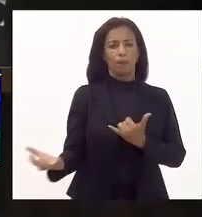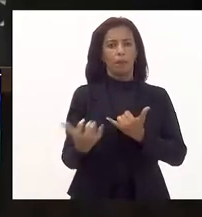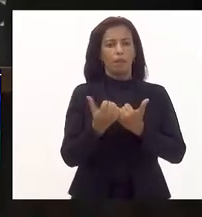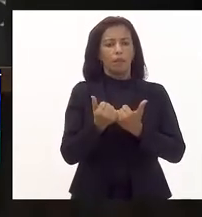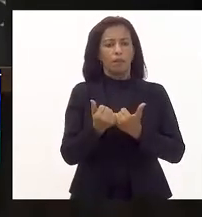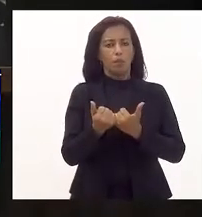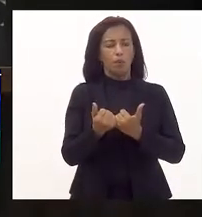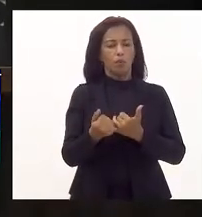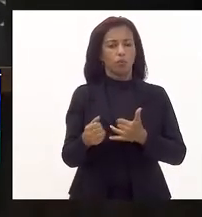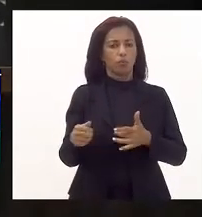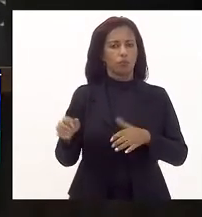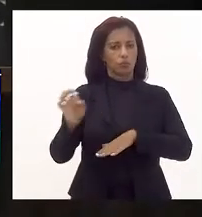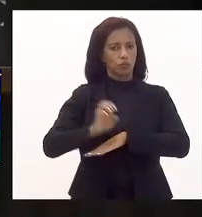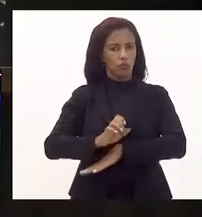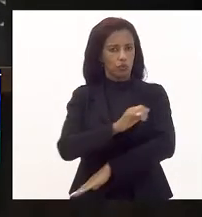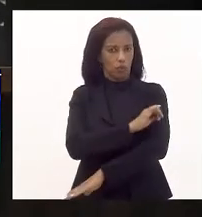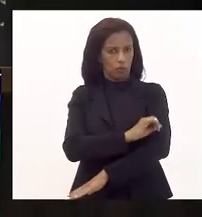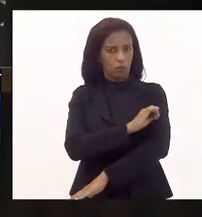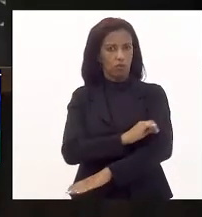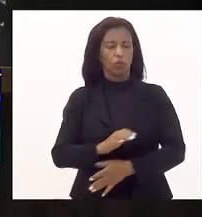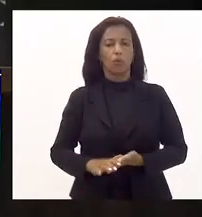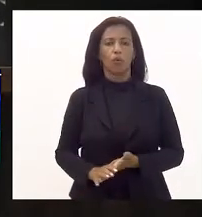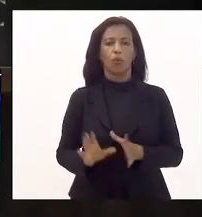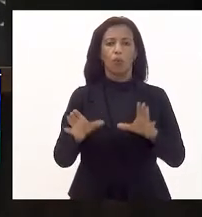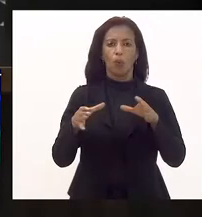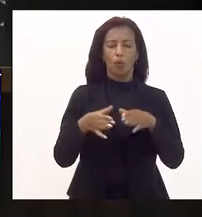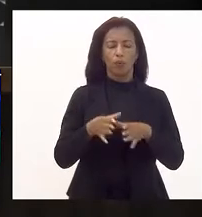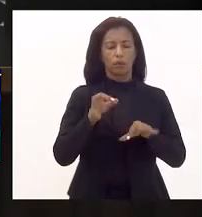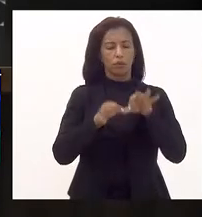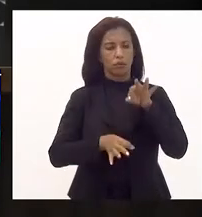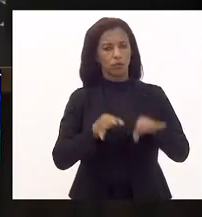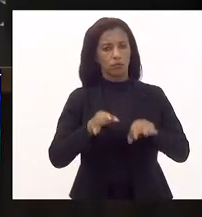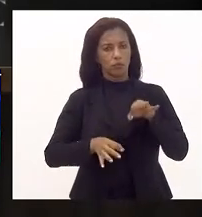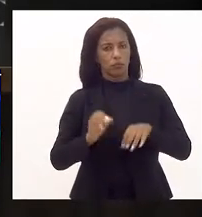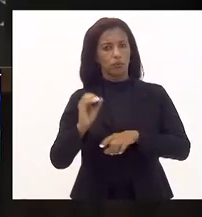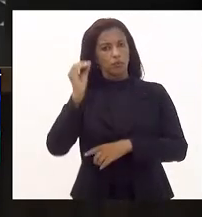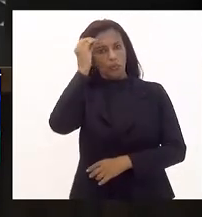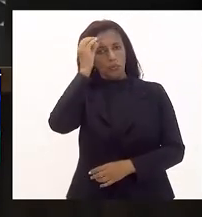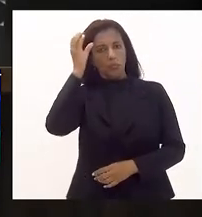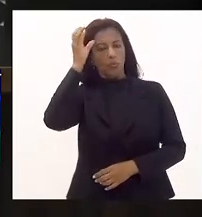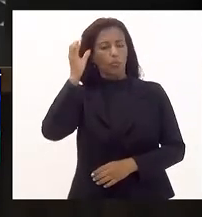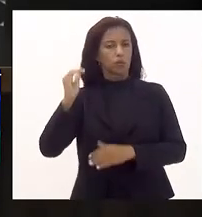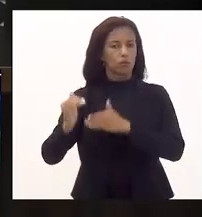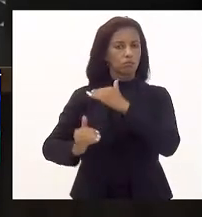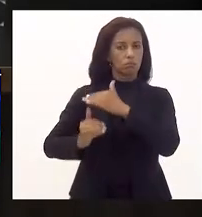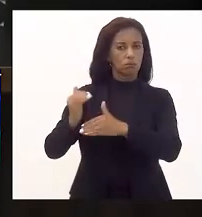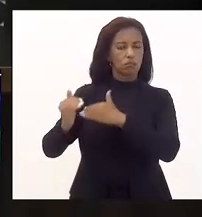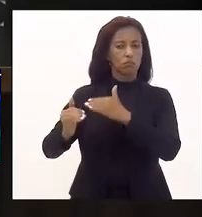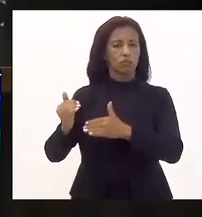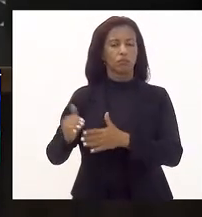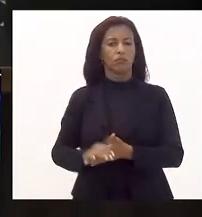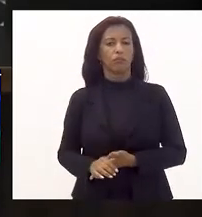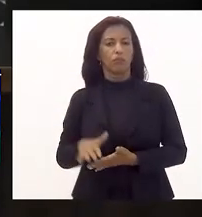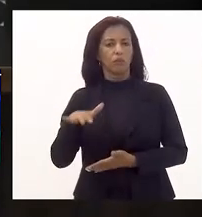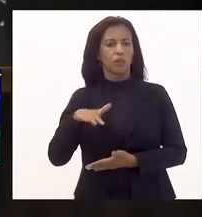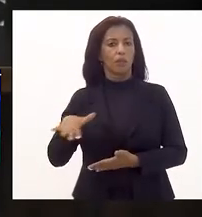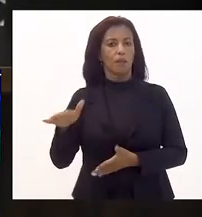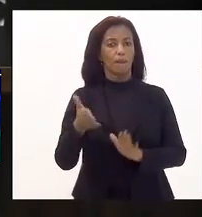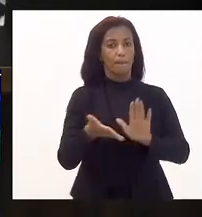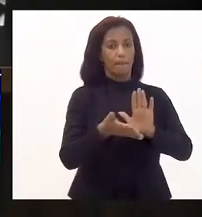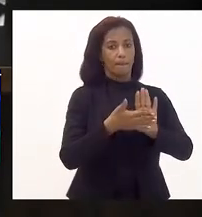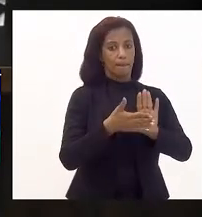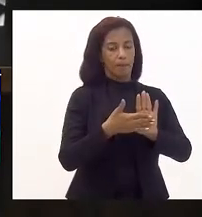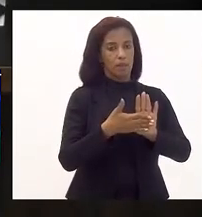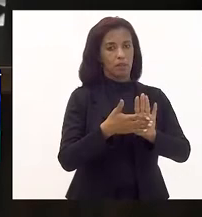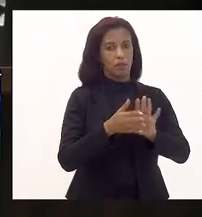Rio de Janeiro, pendendo de pareceres às comissões de Constituição, Justiça, de Cultura e de Assuntos Municipais e Desenvolvimento Regional. Para emitir pareceres pela